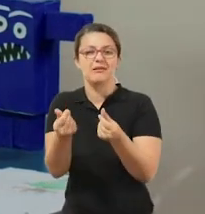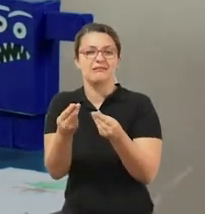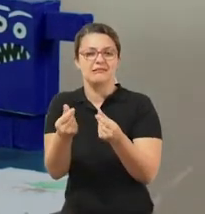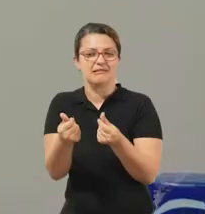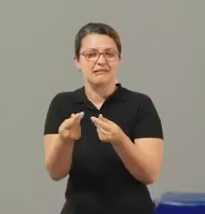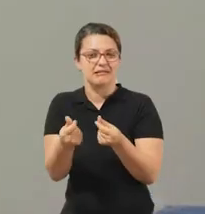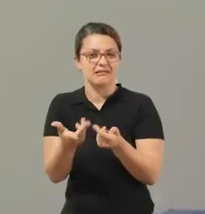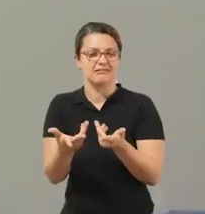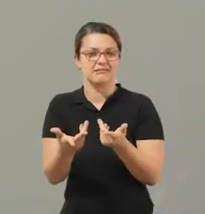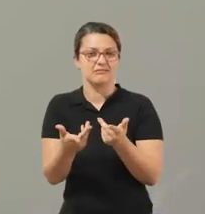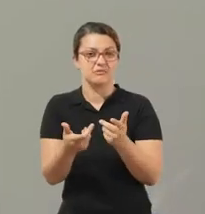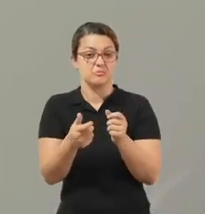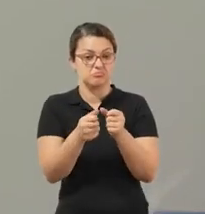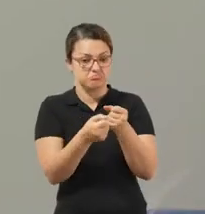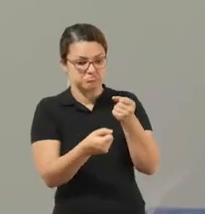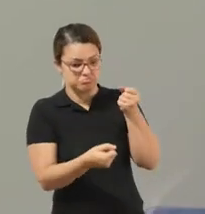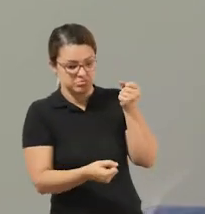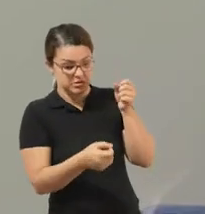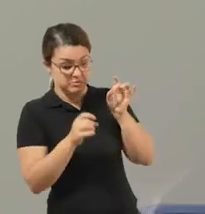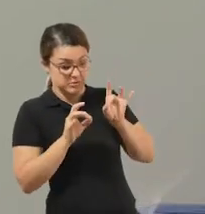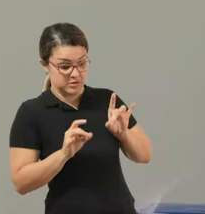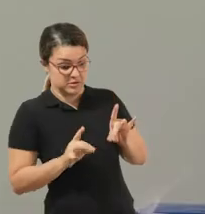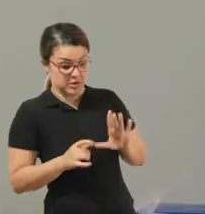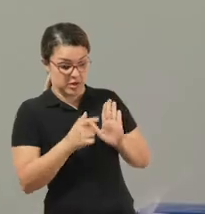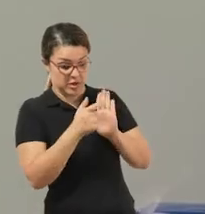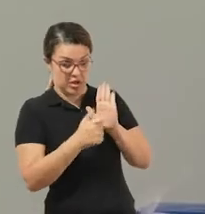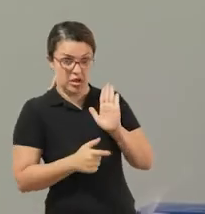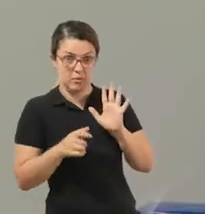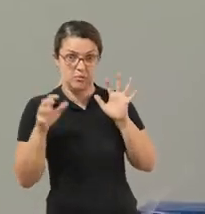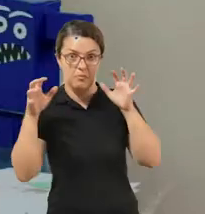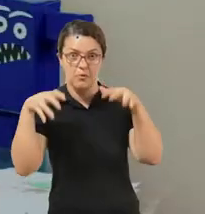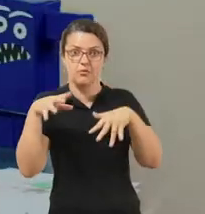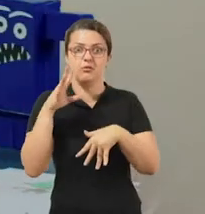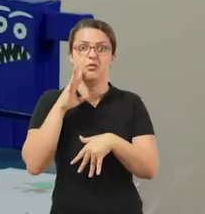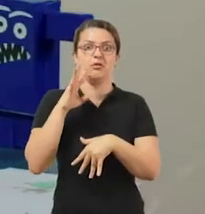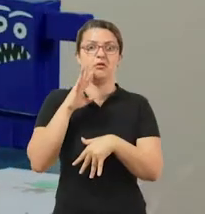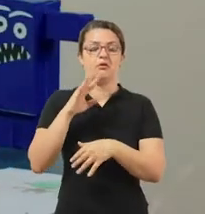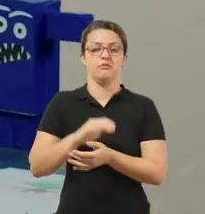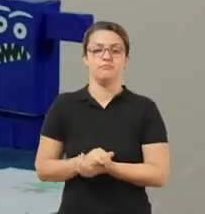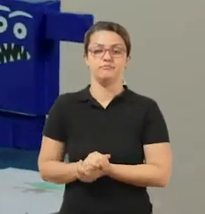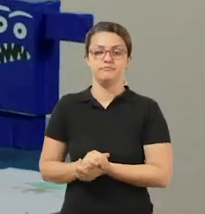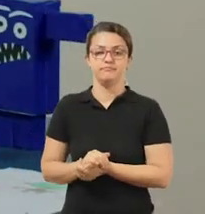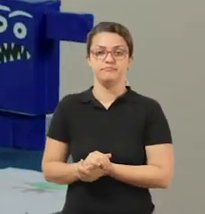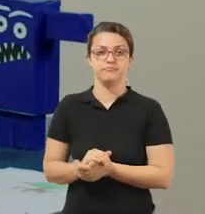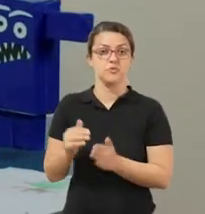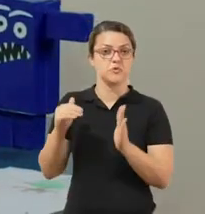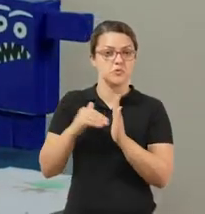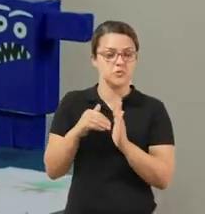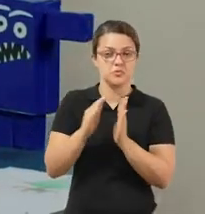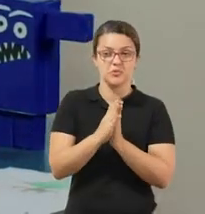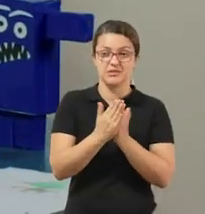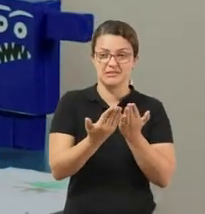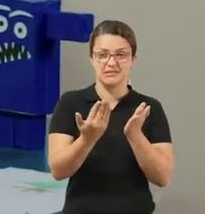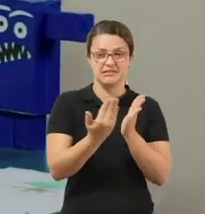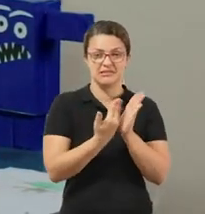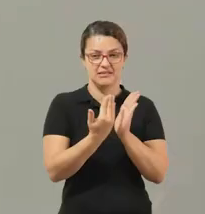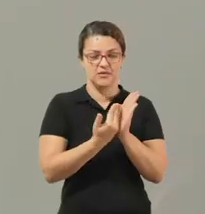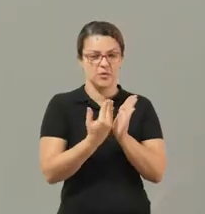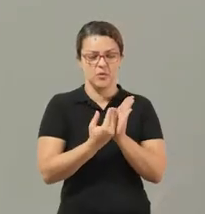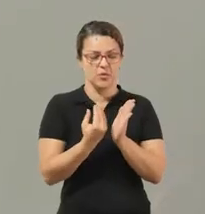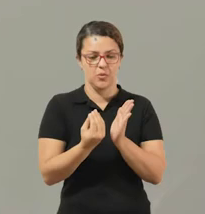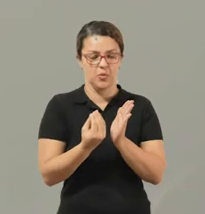e é um monstro muito legal. E por último, tem esse livro, Como